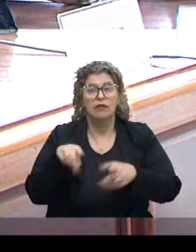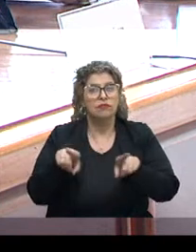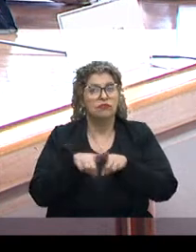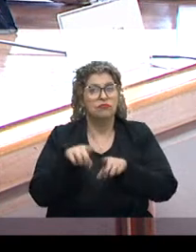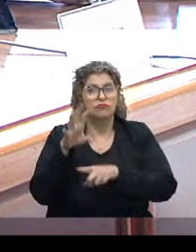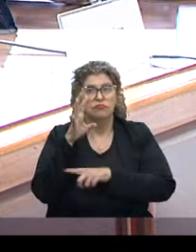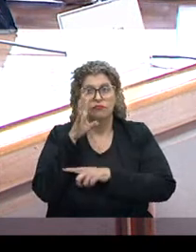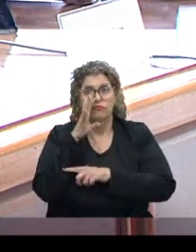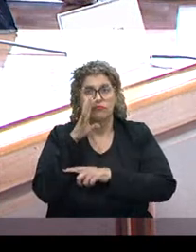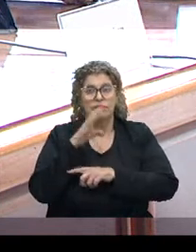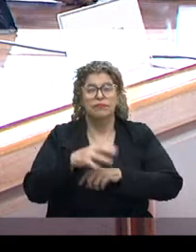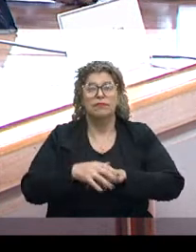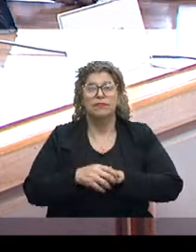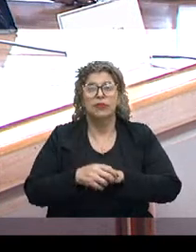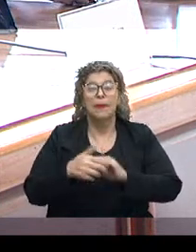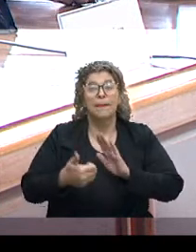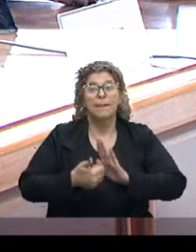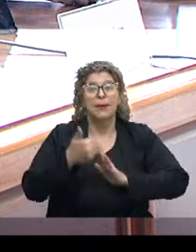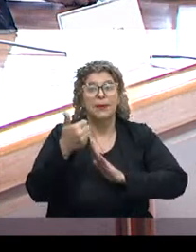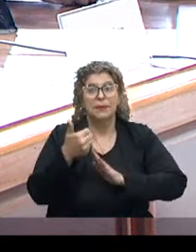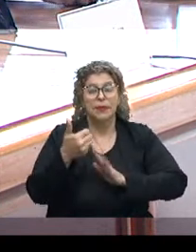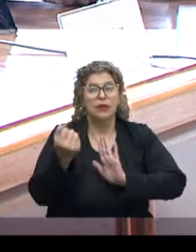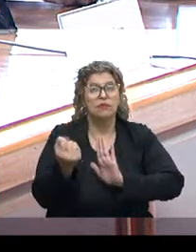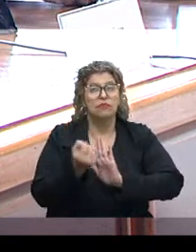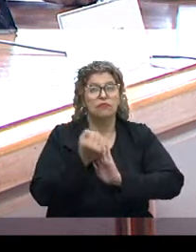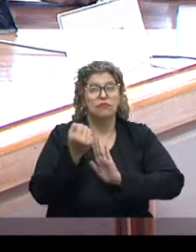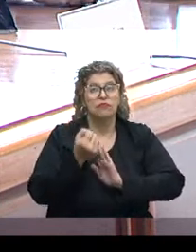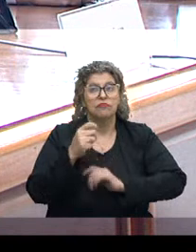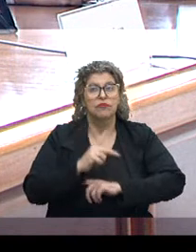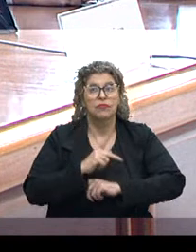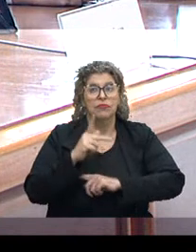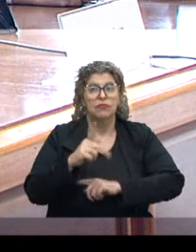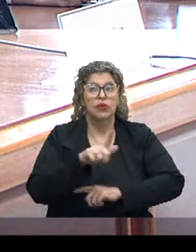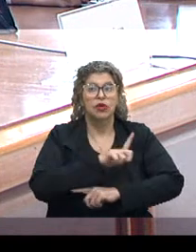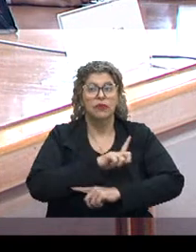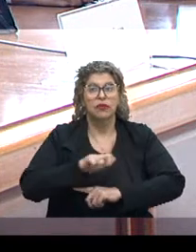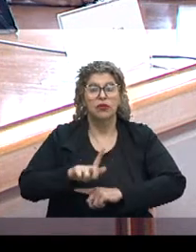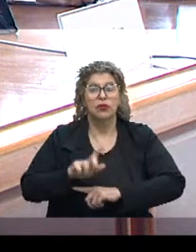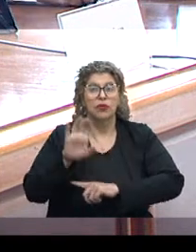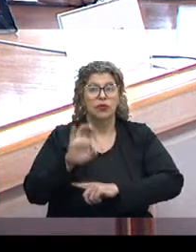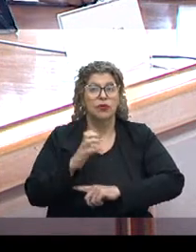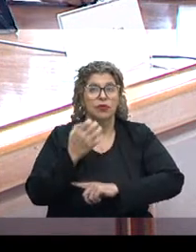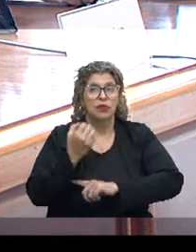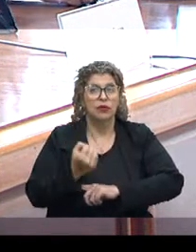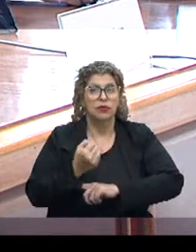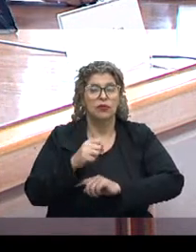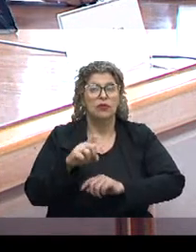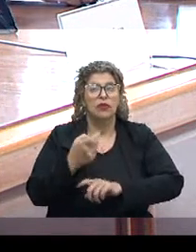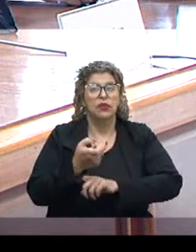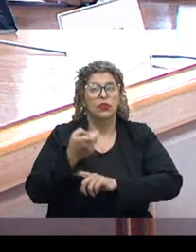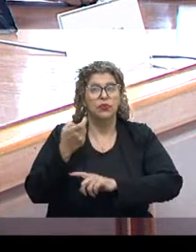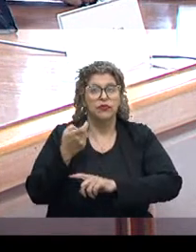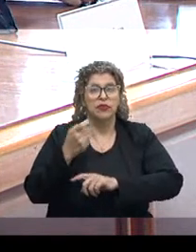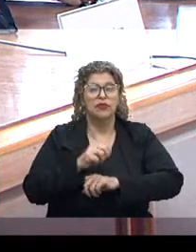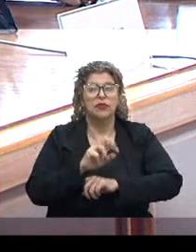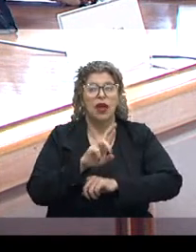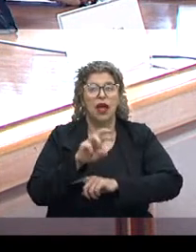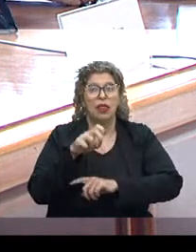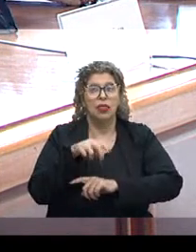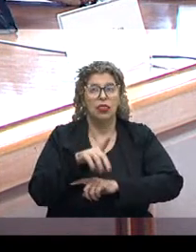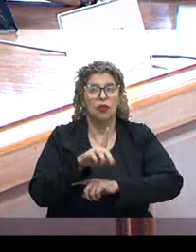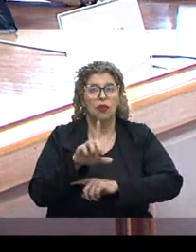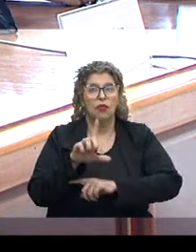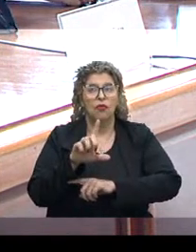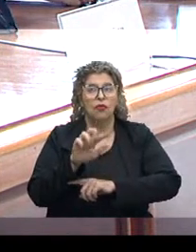nos acompanhando. Primeiro, registrar a presidente em nome do governador Eduardo Leite, do vice-governador Hanolfo, nosso agradecimento,